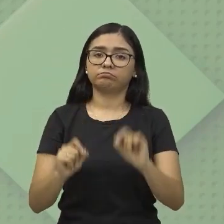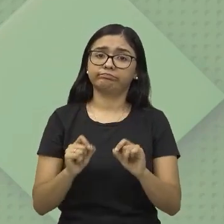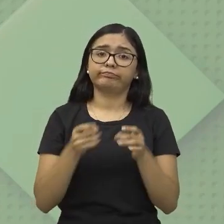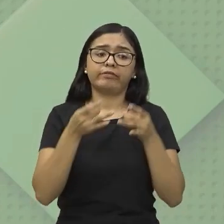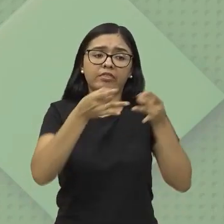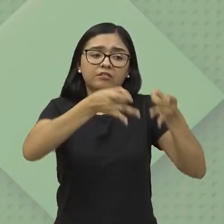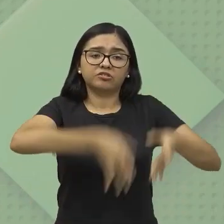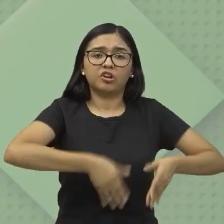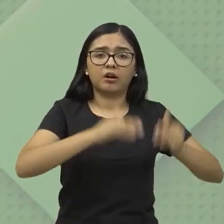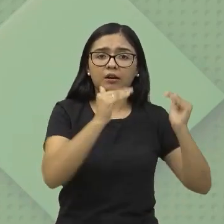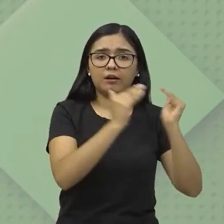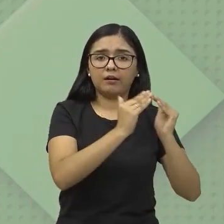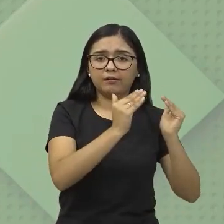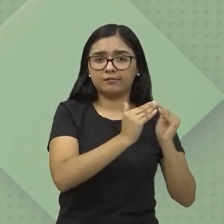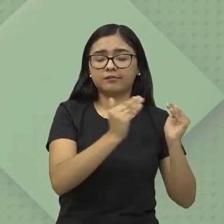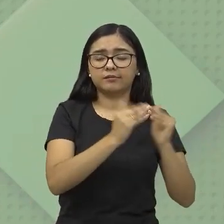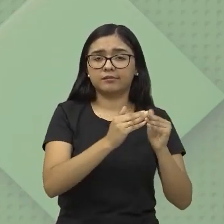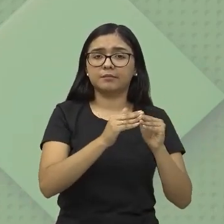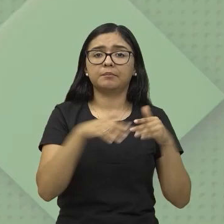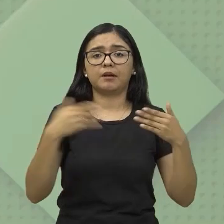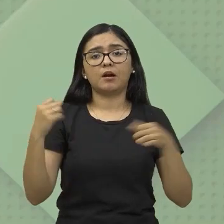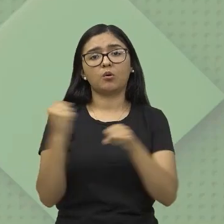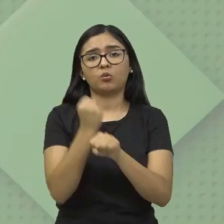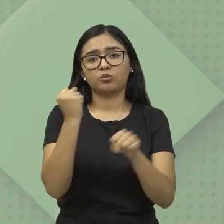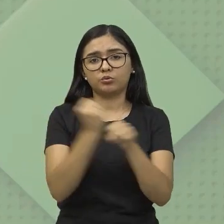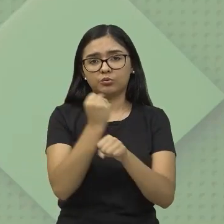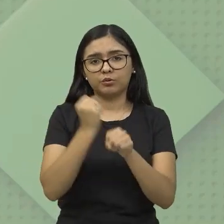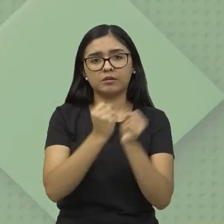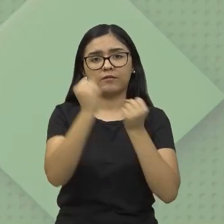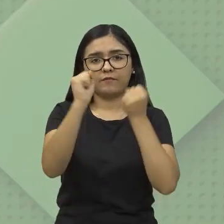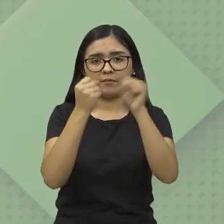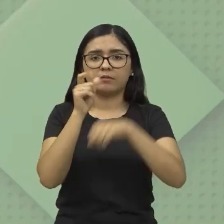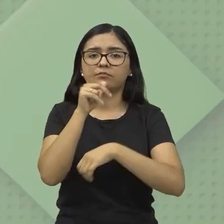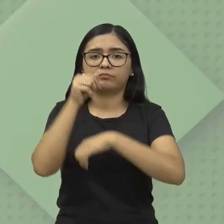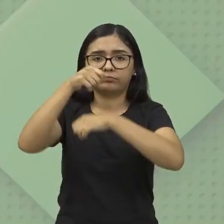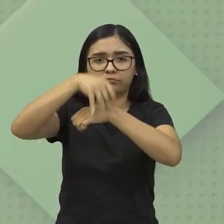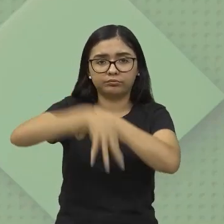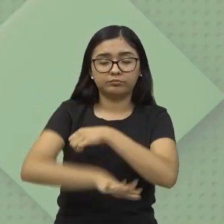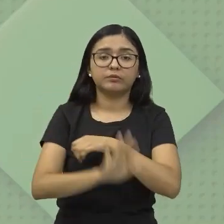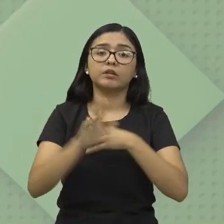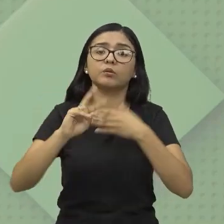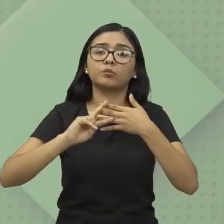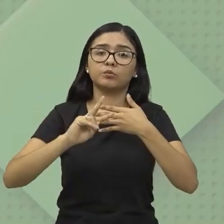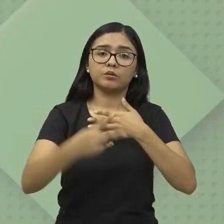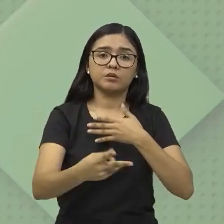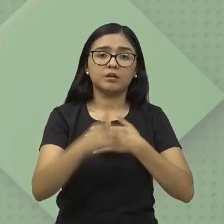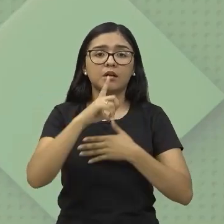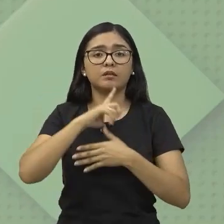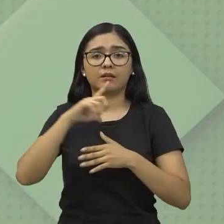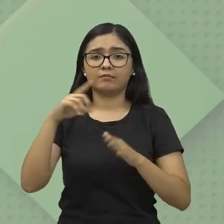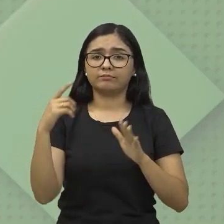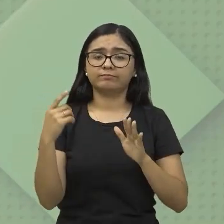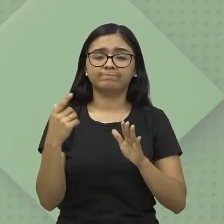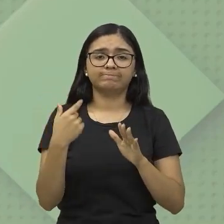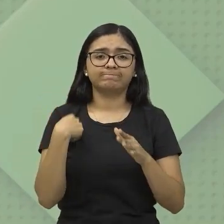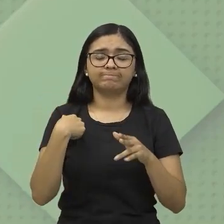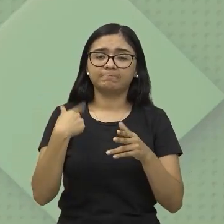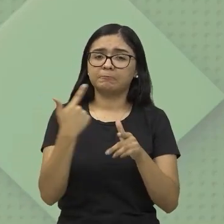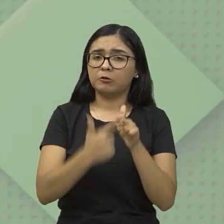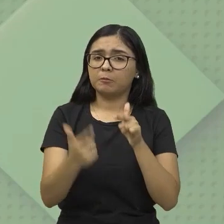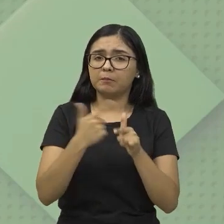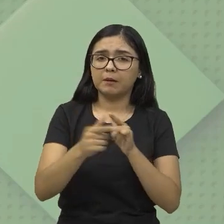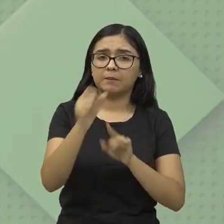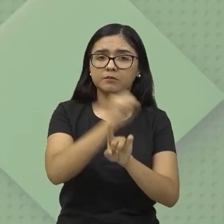casas para que essa usina fosse construída. E aí, como consequência, né, a gente tem impactos sociais